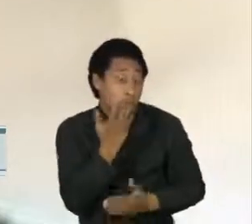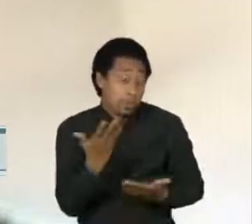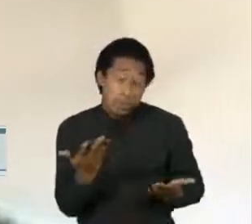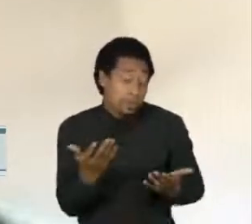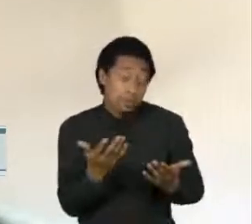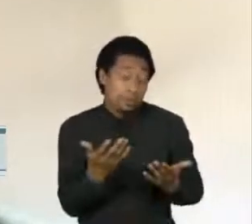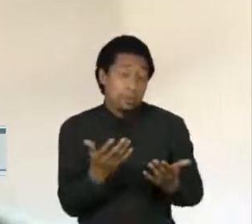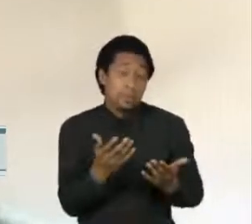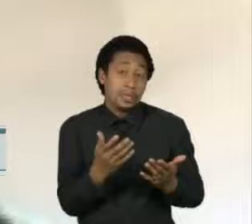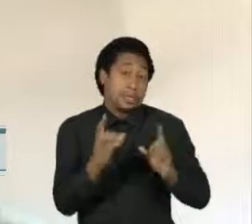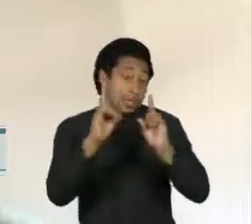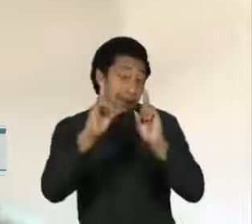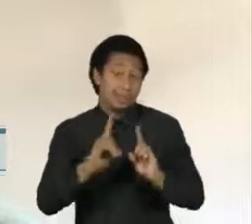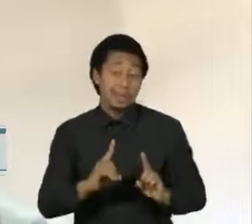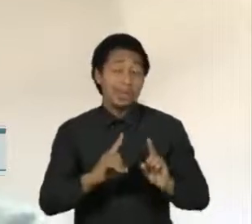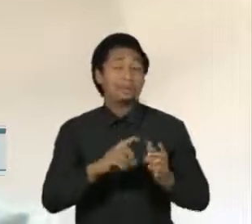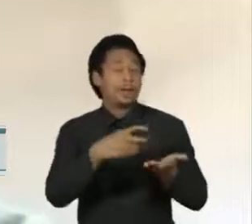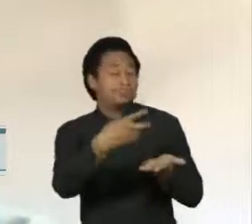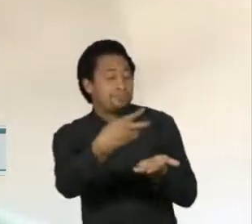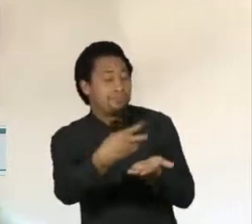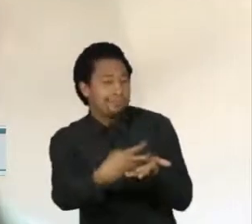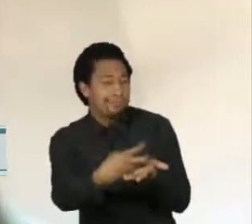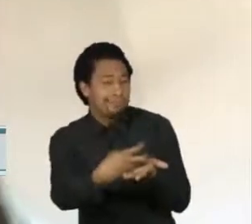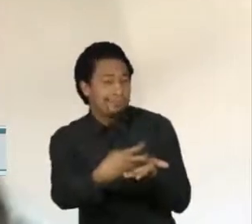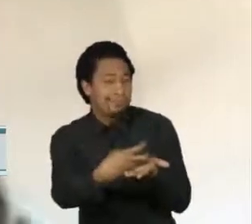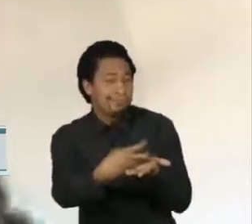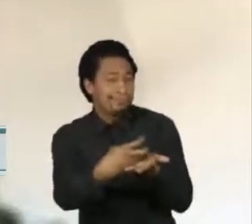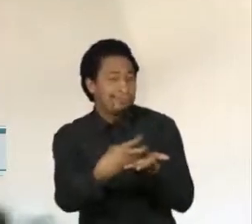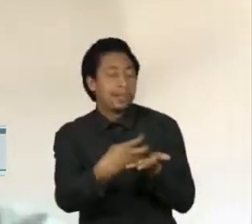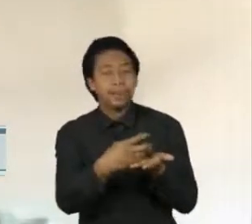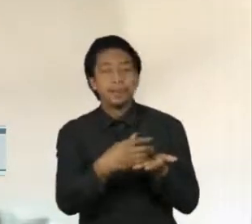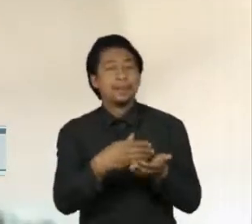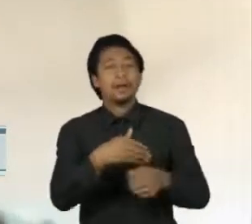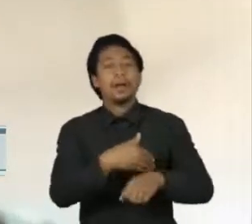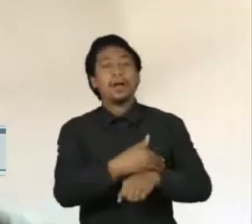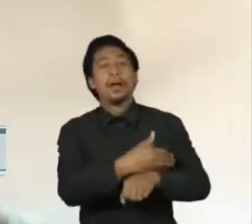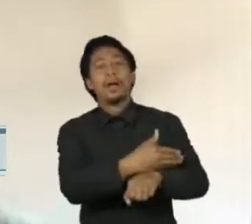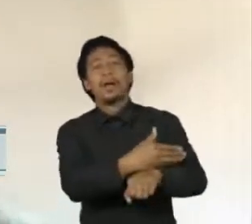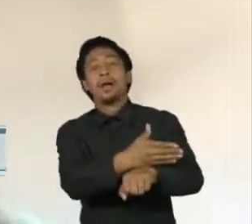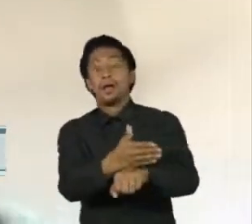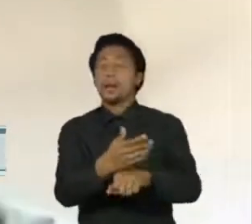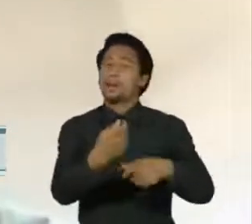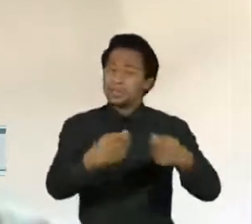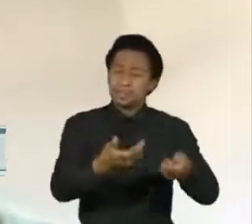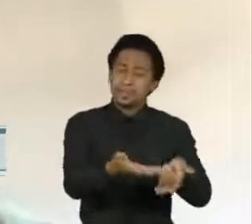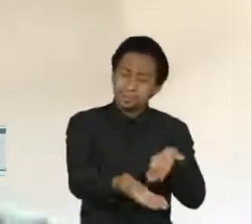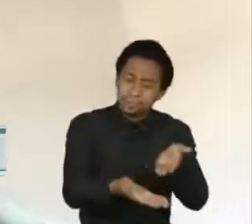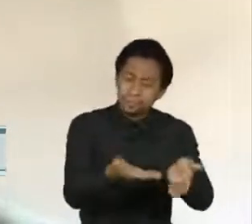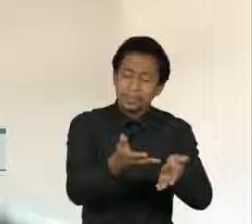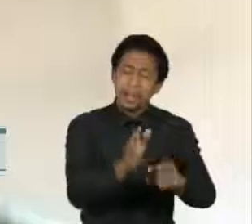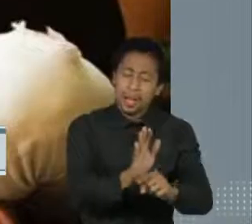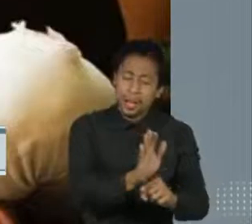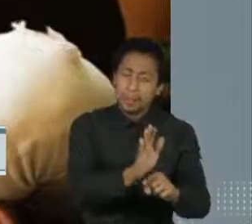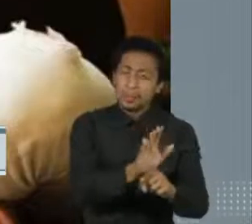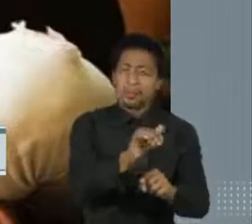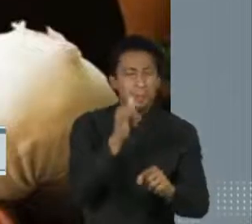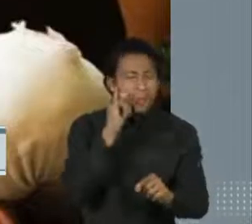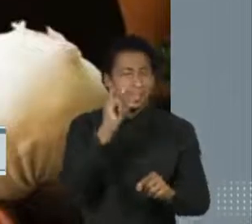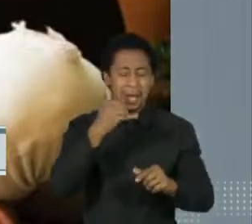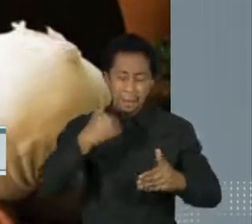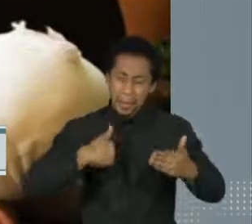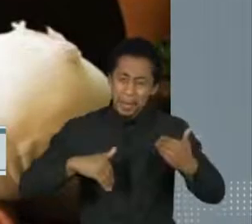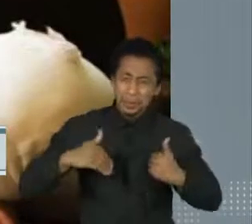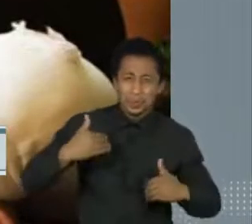deitado, né? Então, lembrar de trocar ele, ter cúbito, para poder evitar machucados, evitar escaras. A